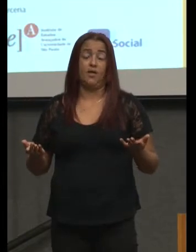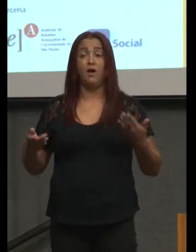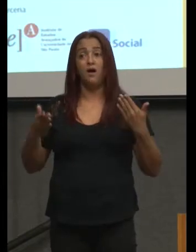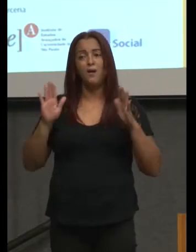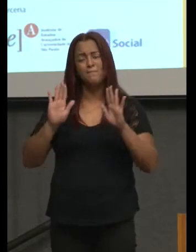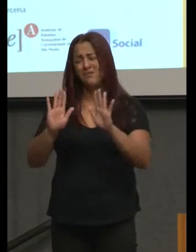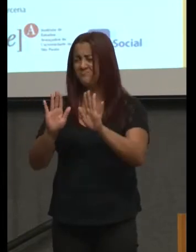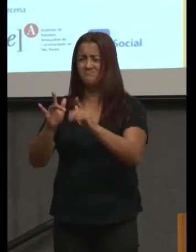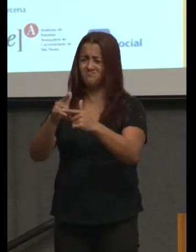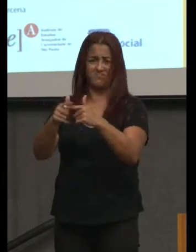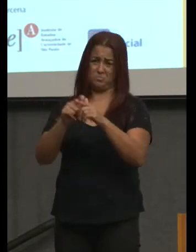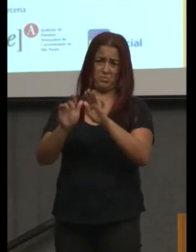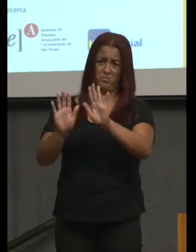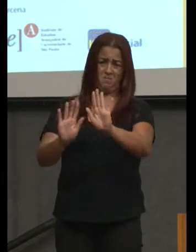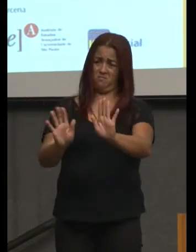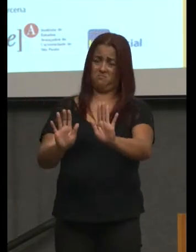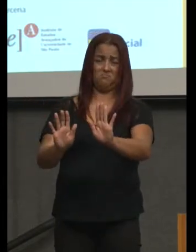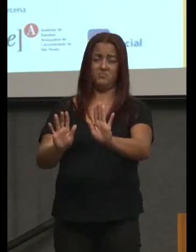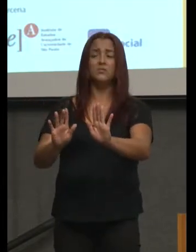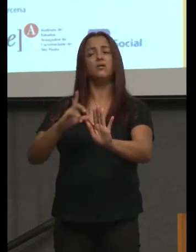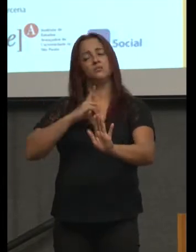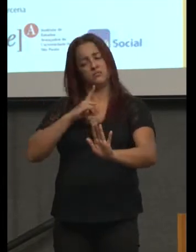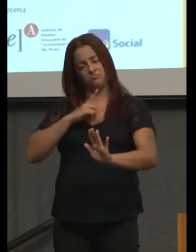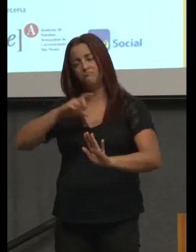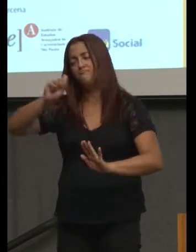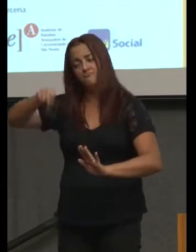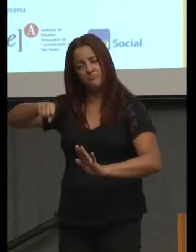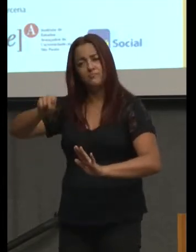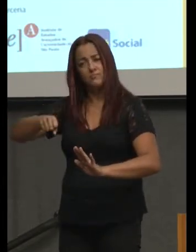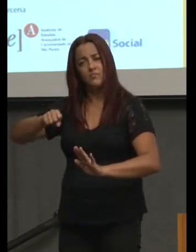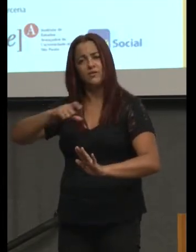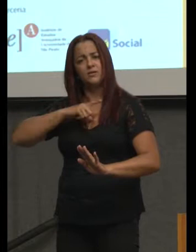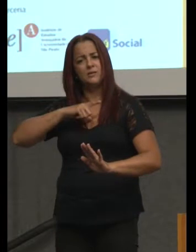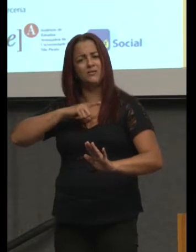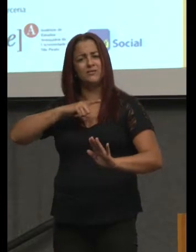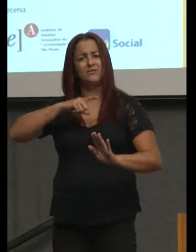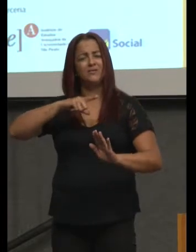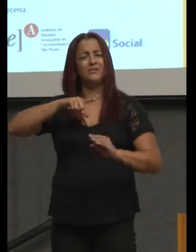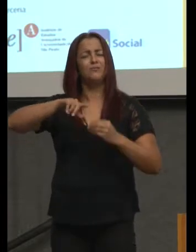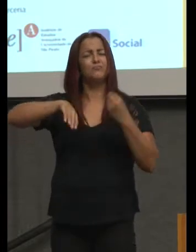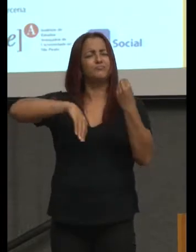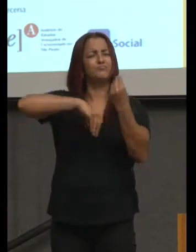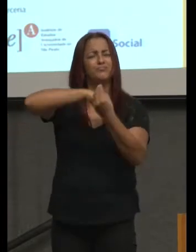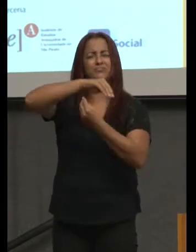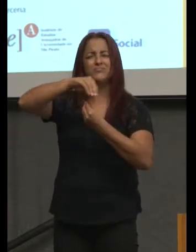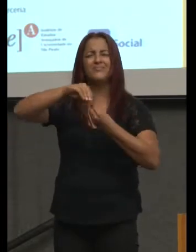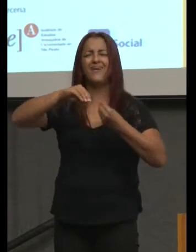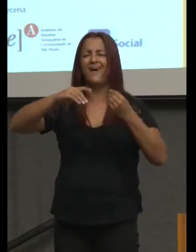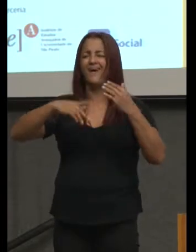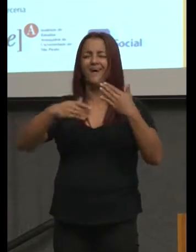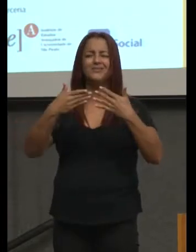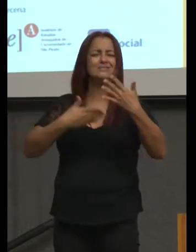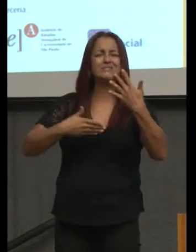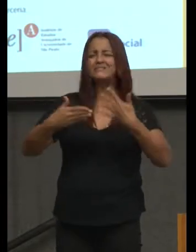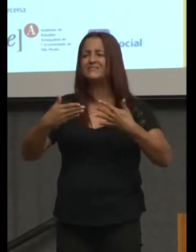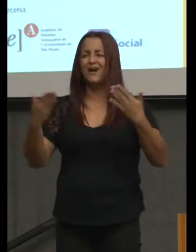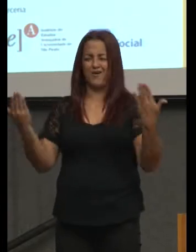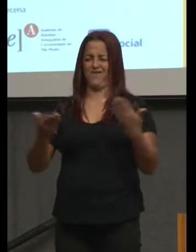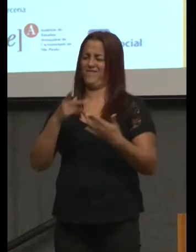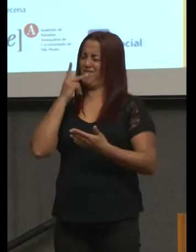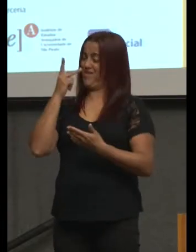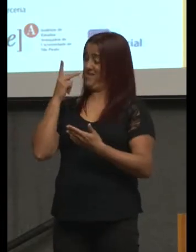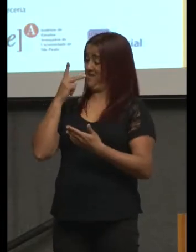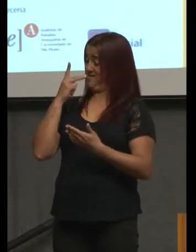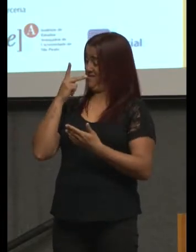mas não faz mal, elas estão, sim, transitando para o que hoje modernamente se chama de educação integral.